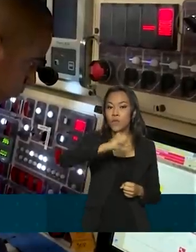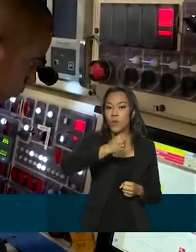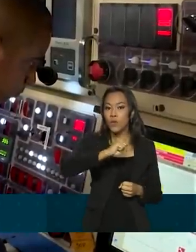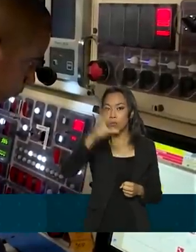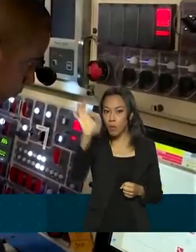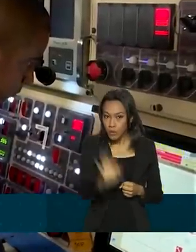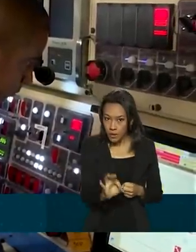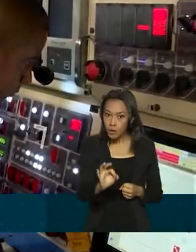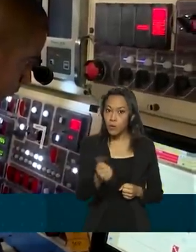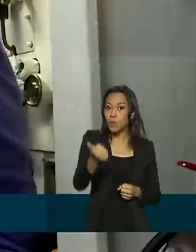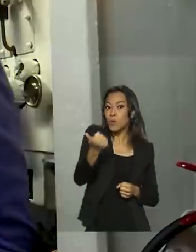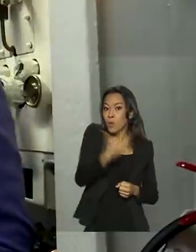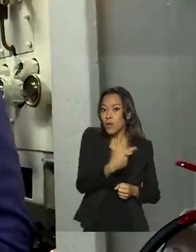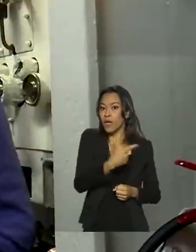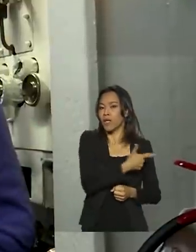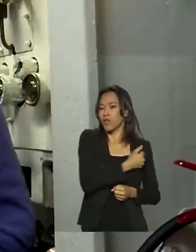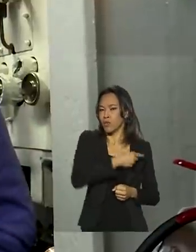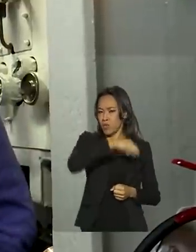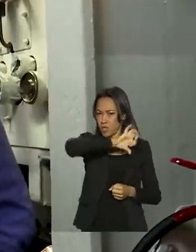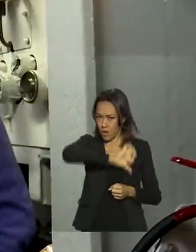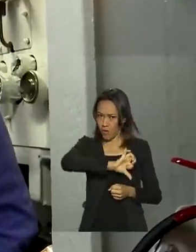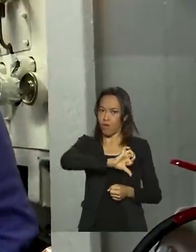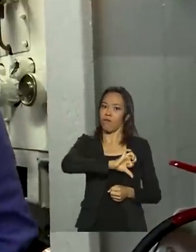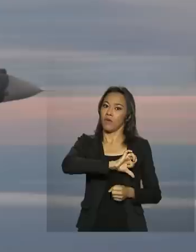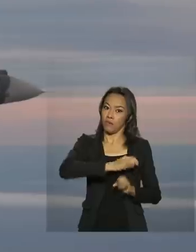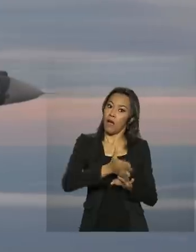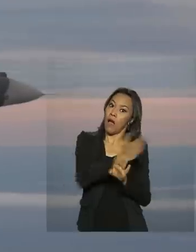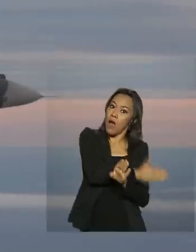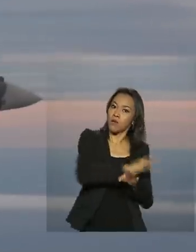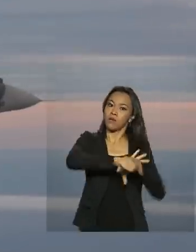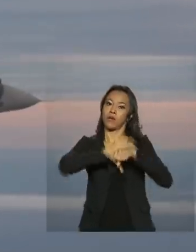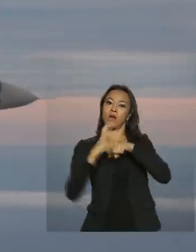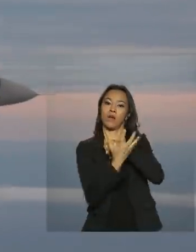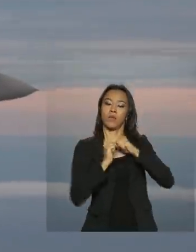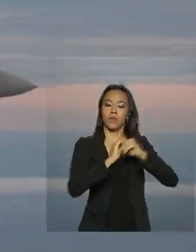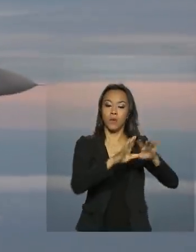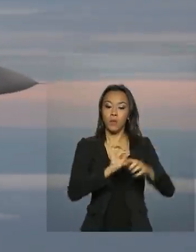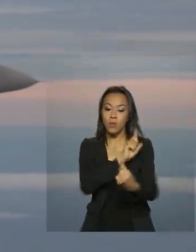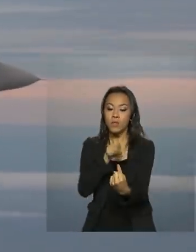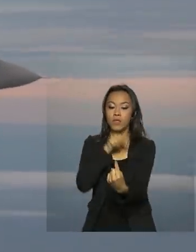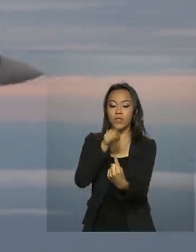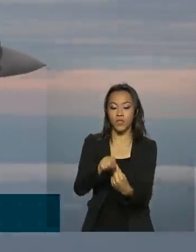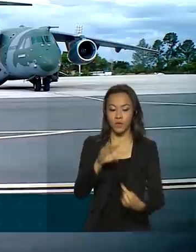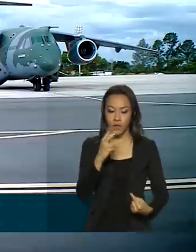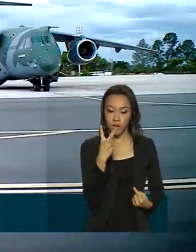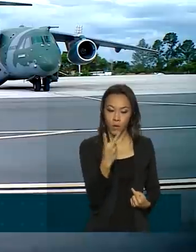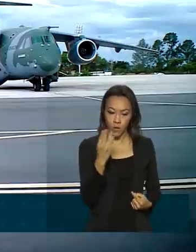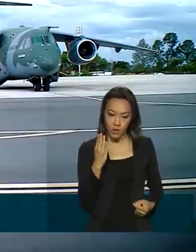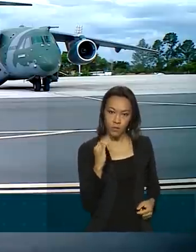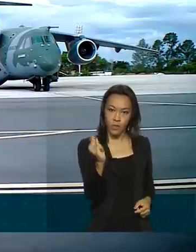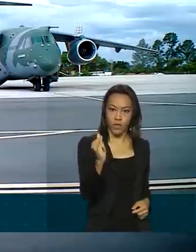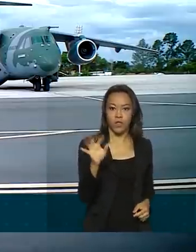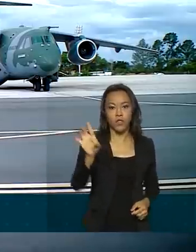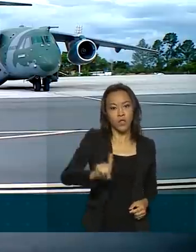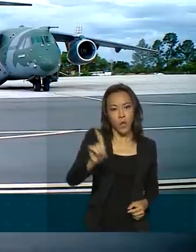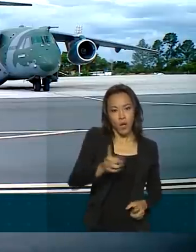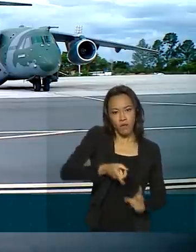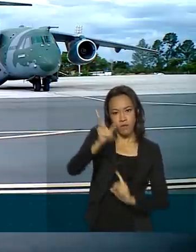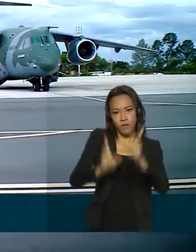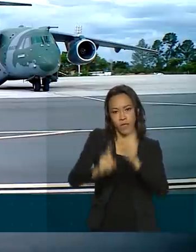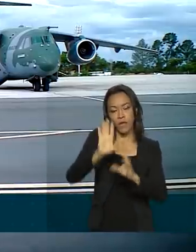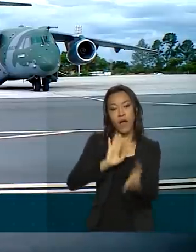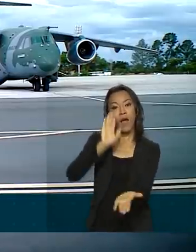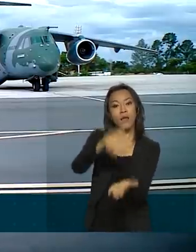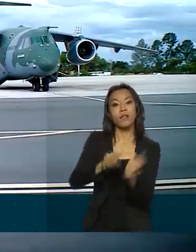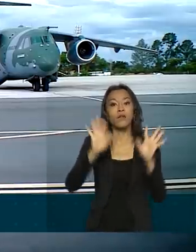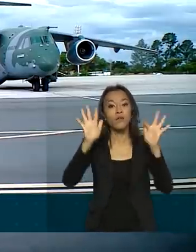que em 2019, antes da pandemia. A expectativa é chegar a 2 bilhões de dólares em exportações até o fim